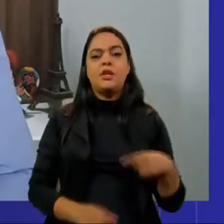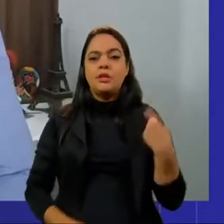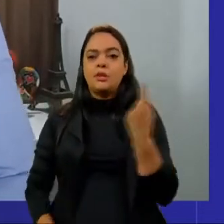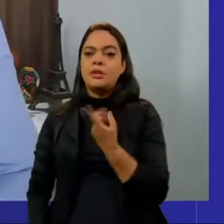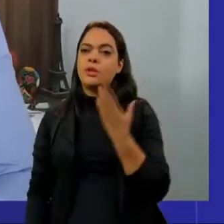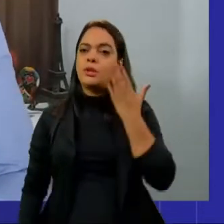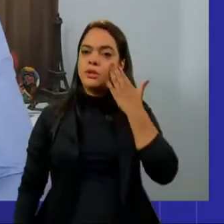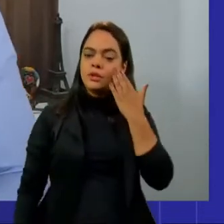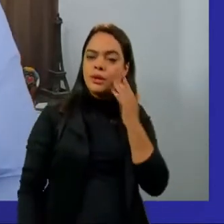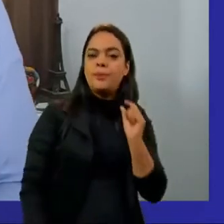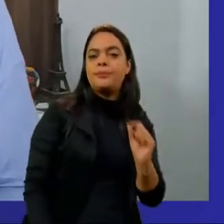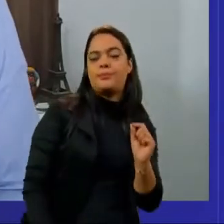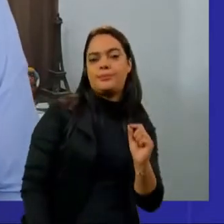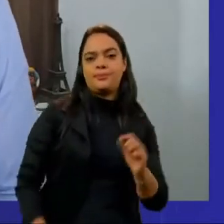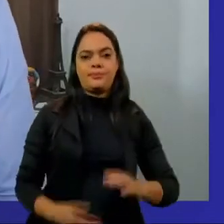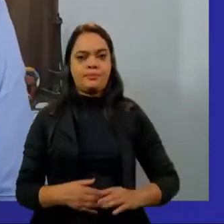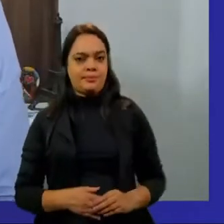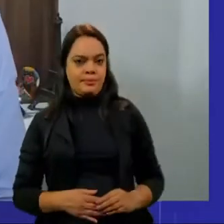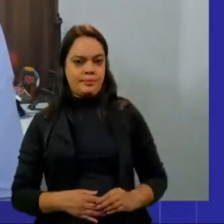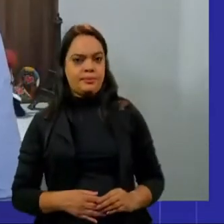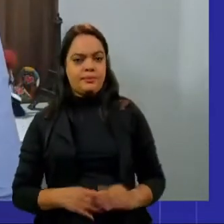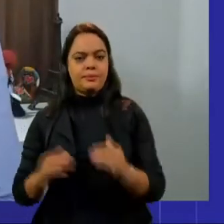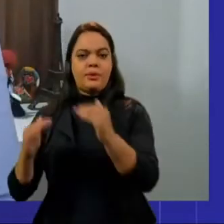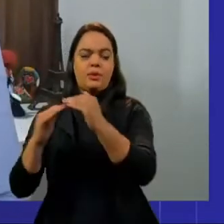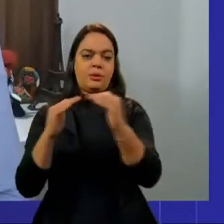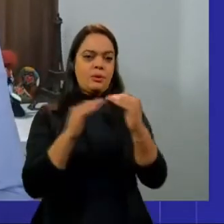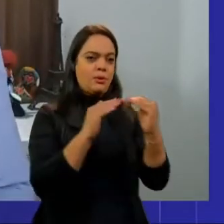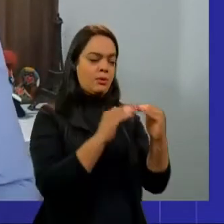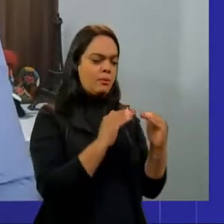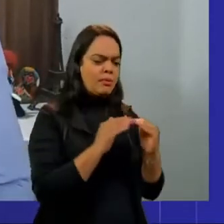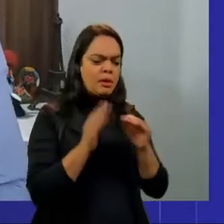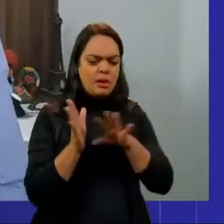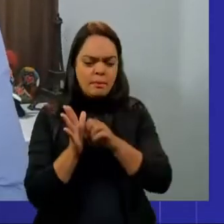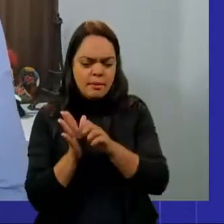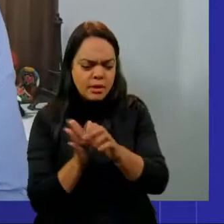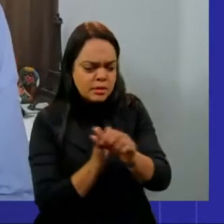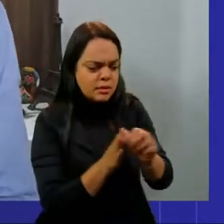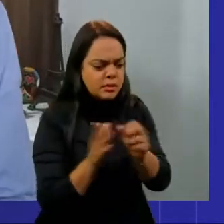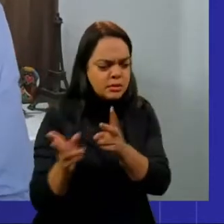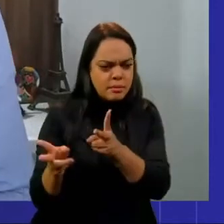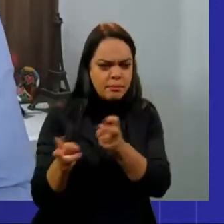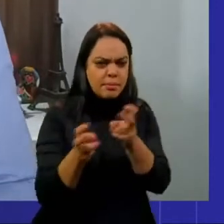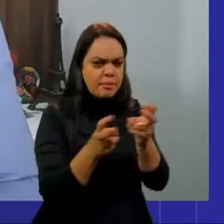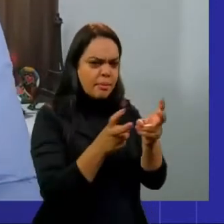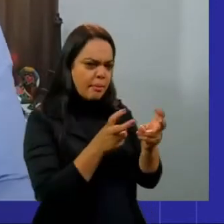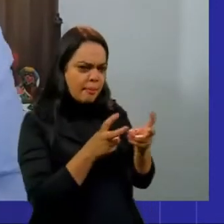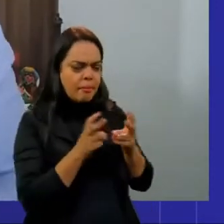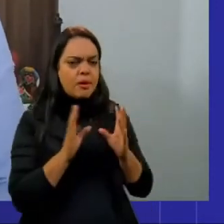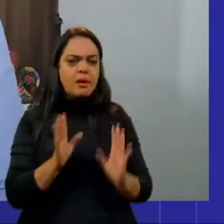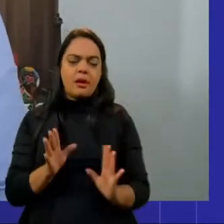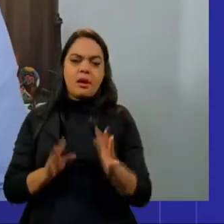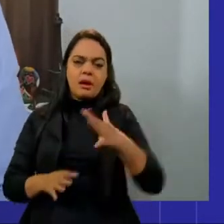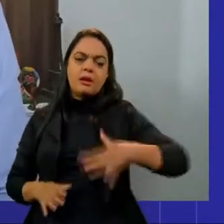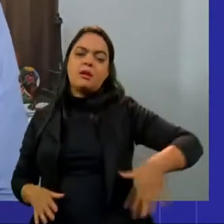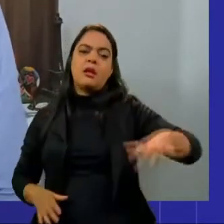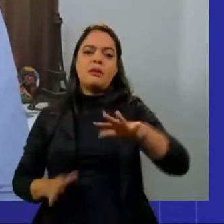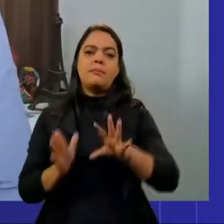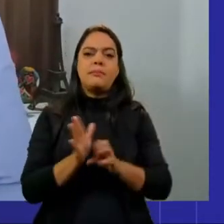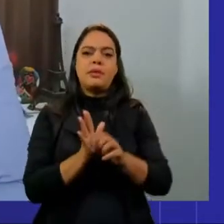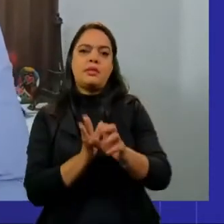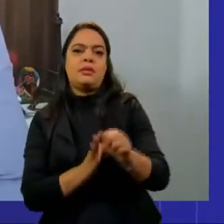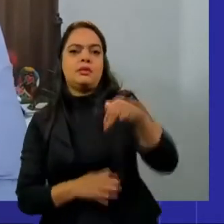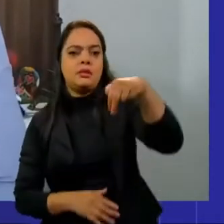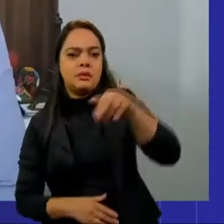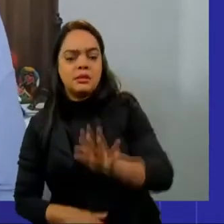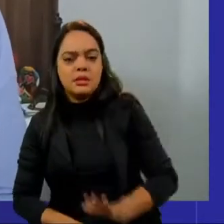que, bom, de acordo com as últimas pesquisas feitas, né, no campo aí da pesquisa nacional